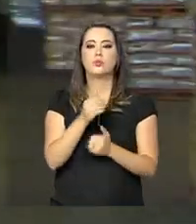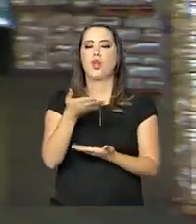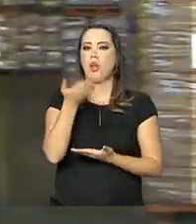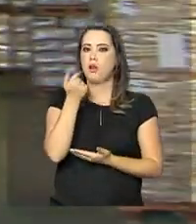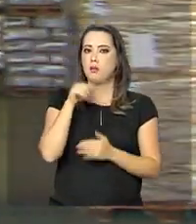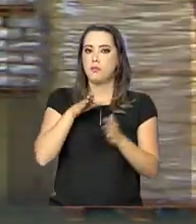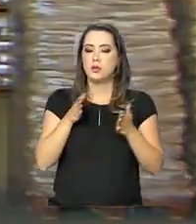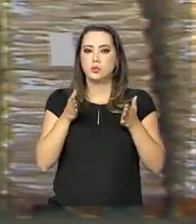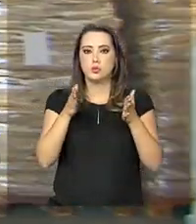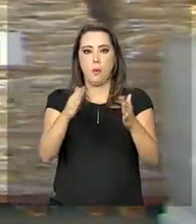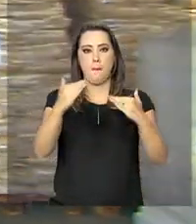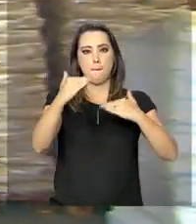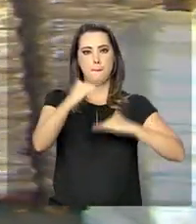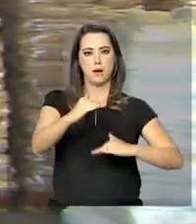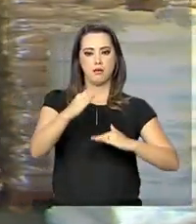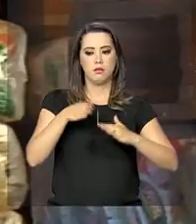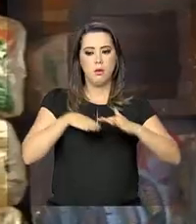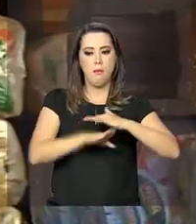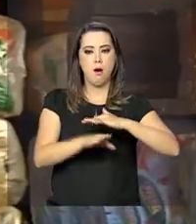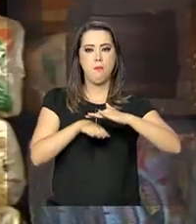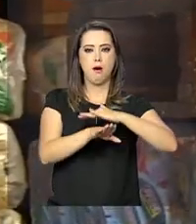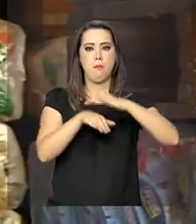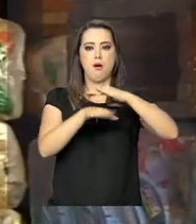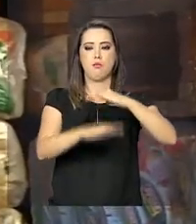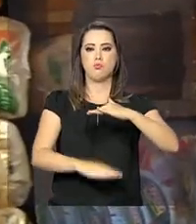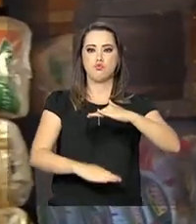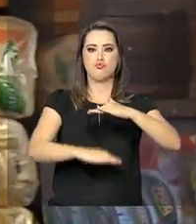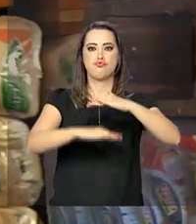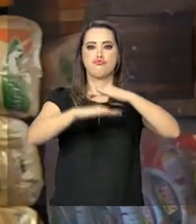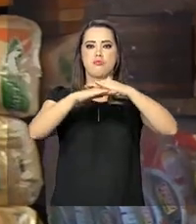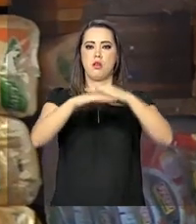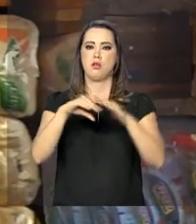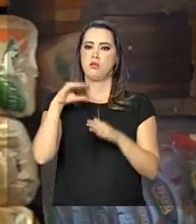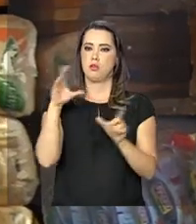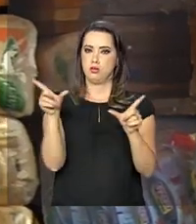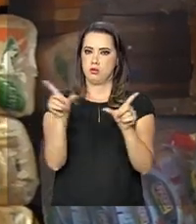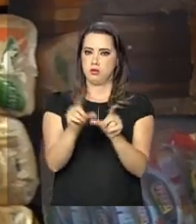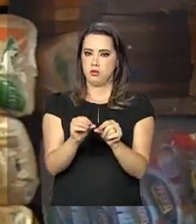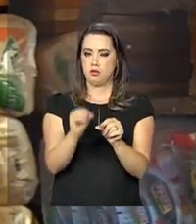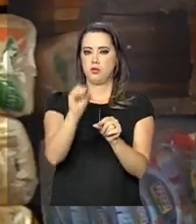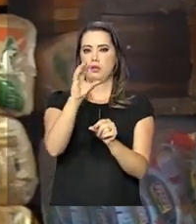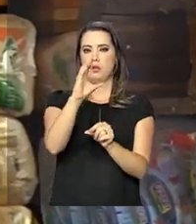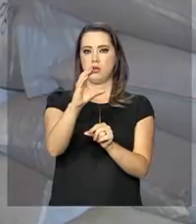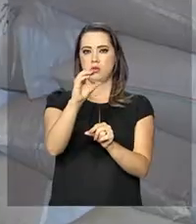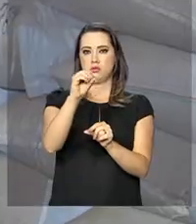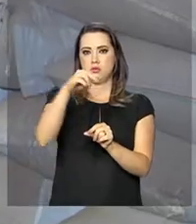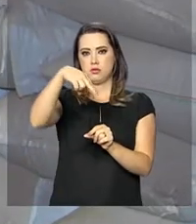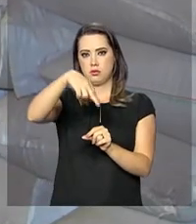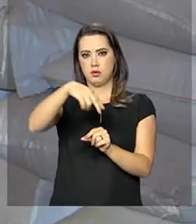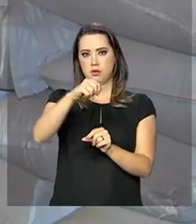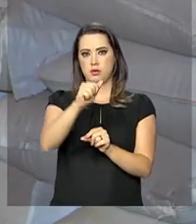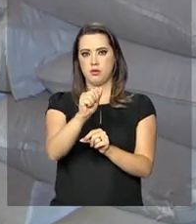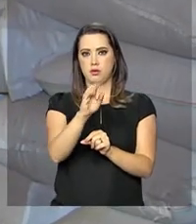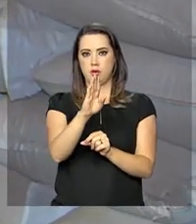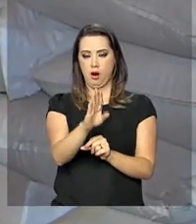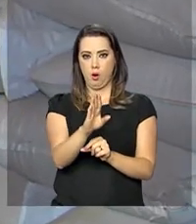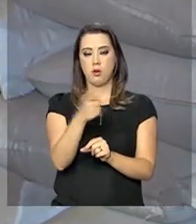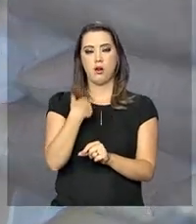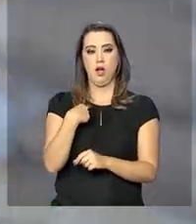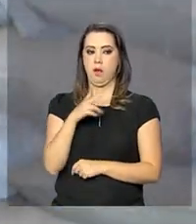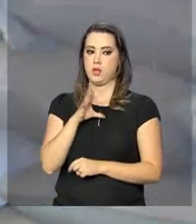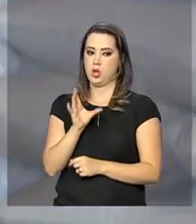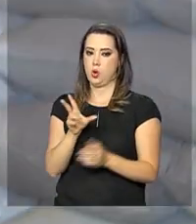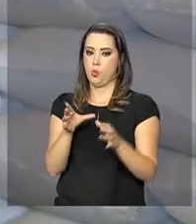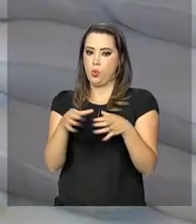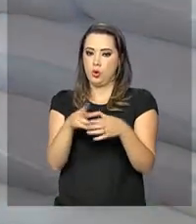Companhia Nacional de Abastecimento, a Conab. Até o final desta semana, os fiscais da Conab vão observar as condições de